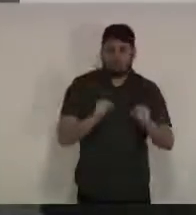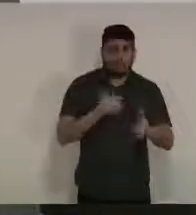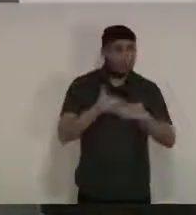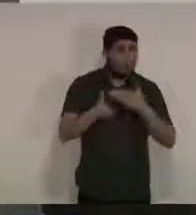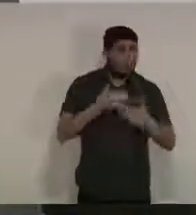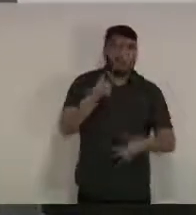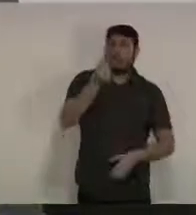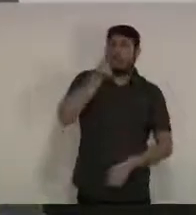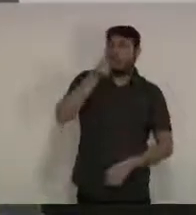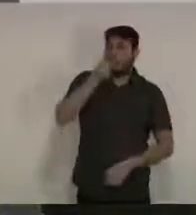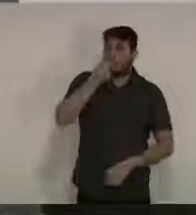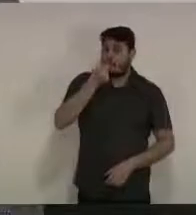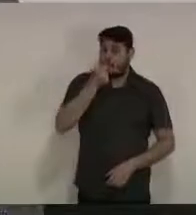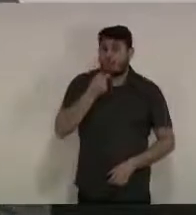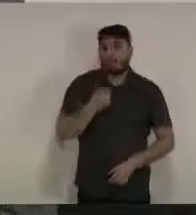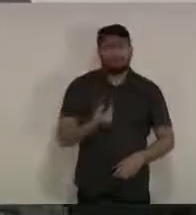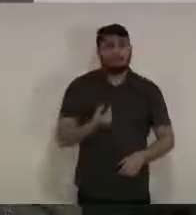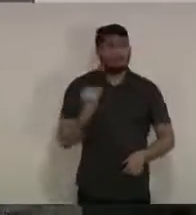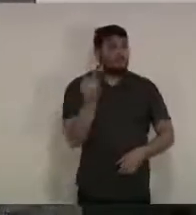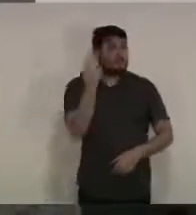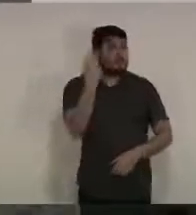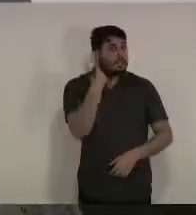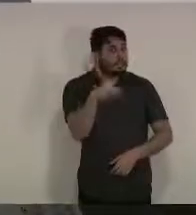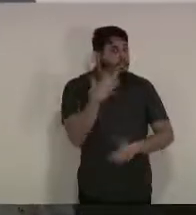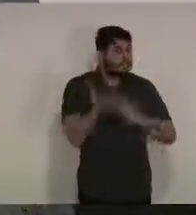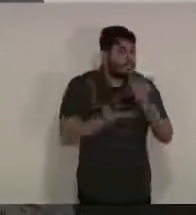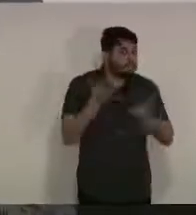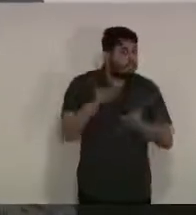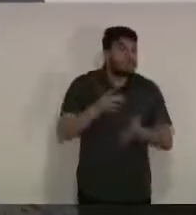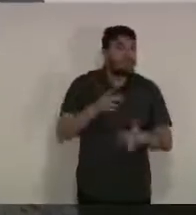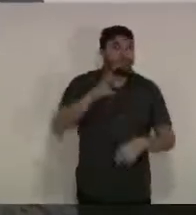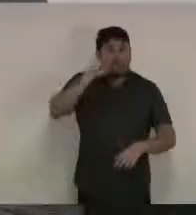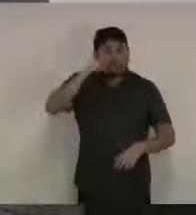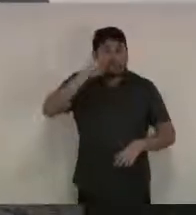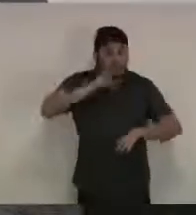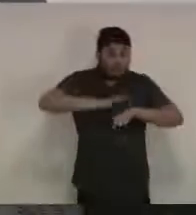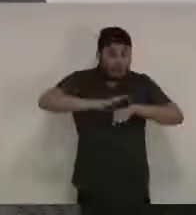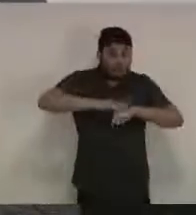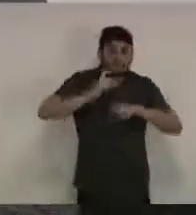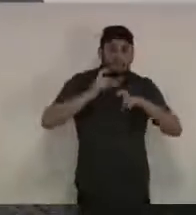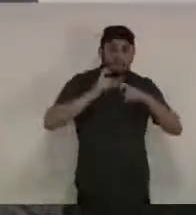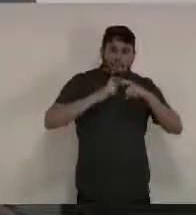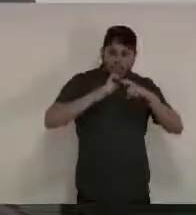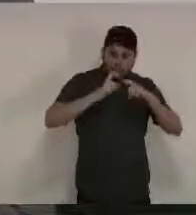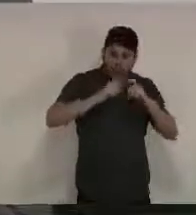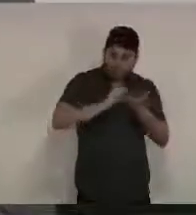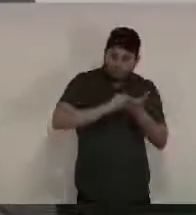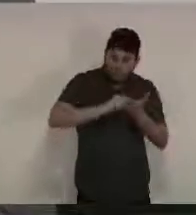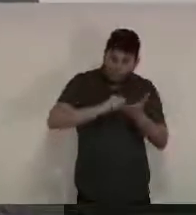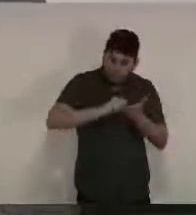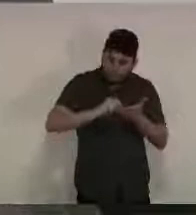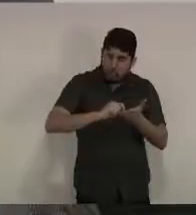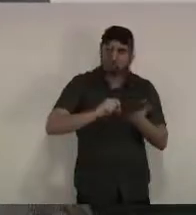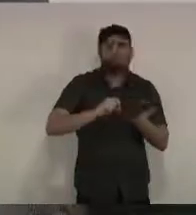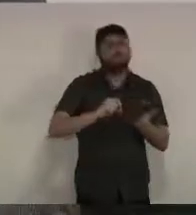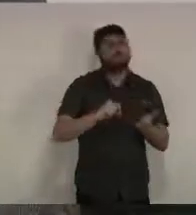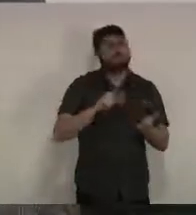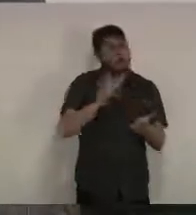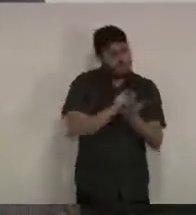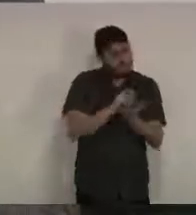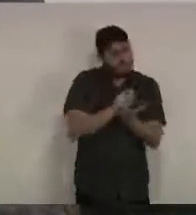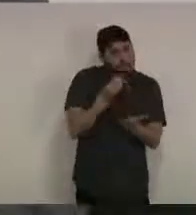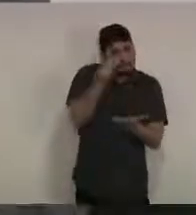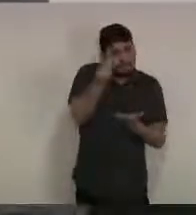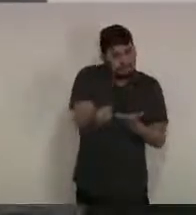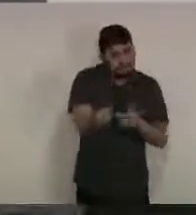que for necessário para o seu tratamento que foi indicado pelo médico sobretudo dentro das nossas unidades hospitalares ele será